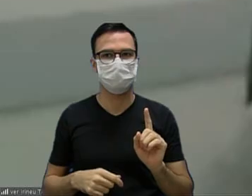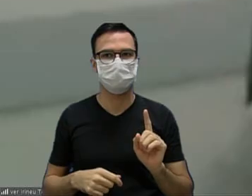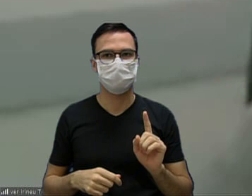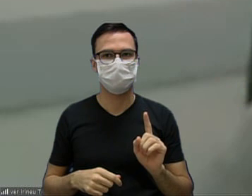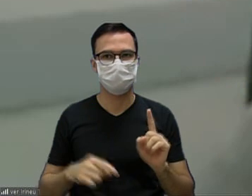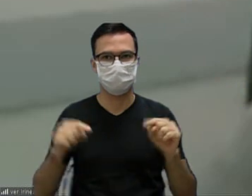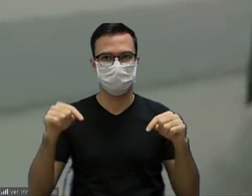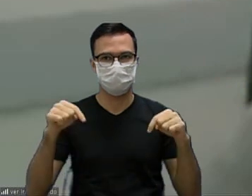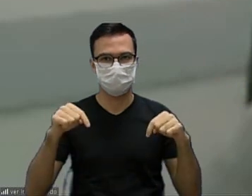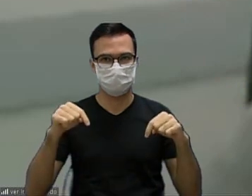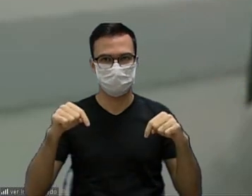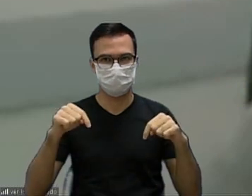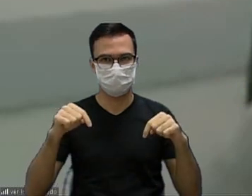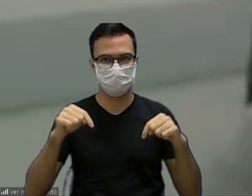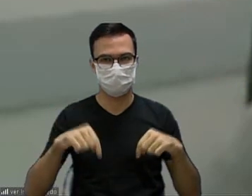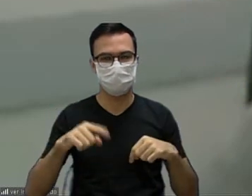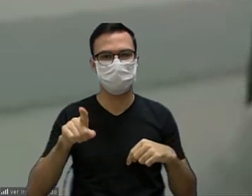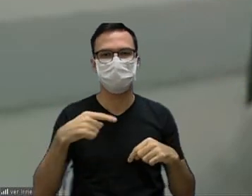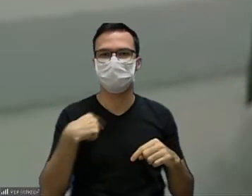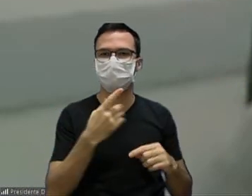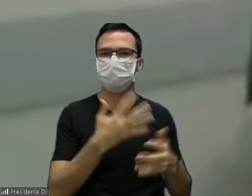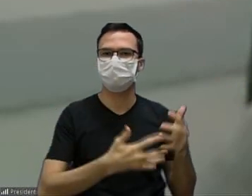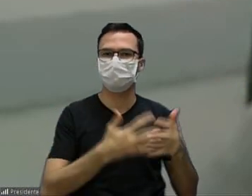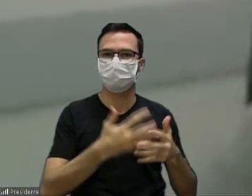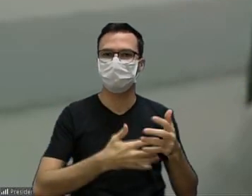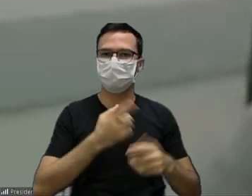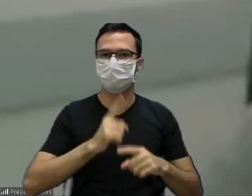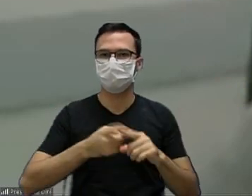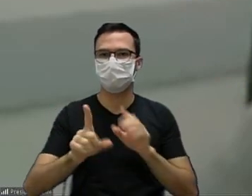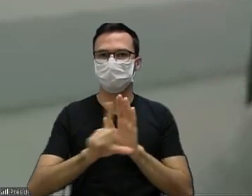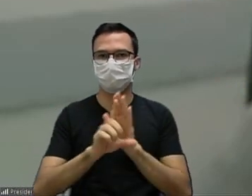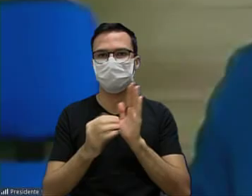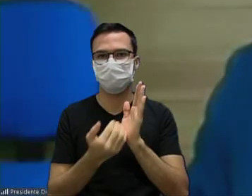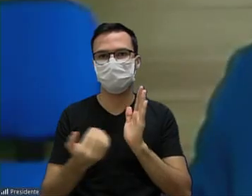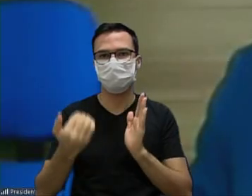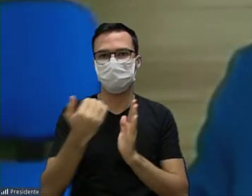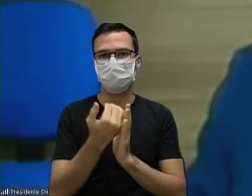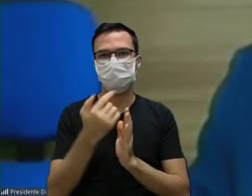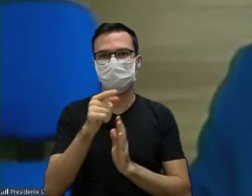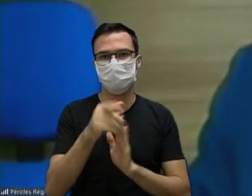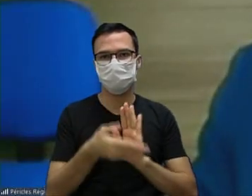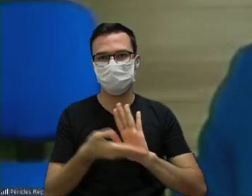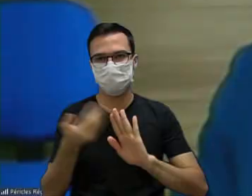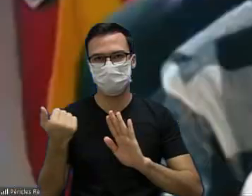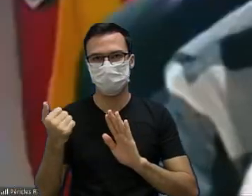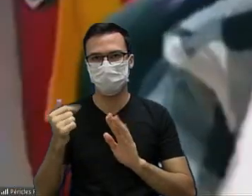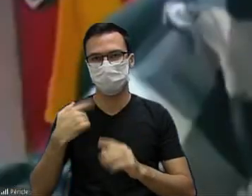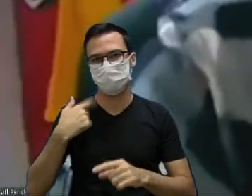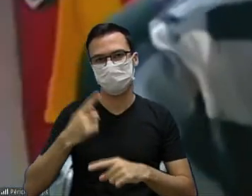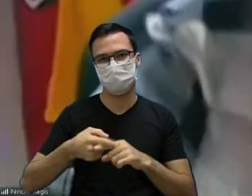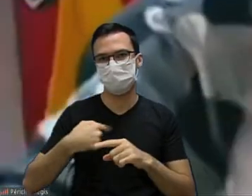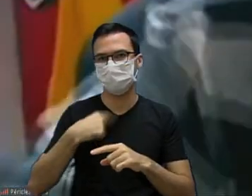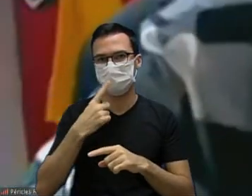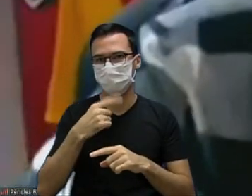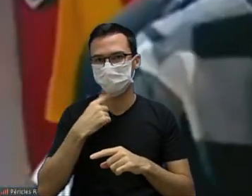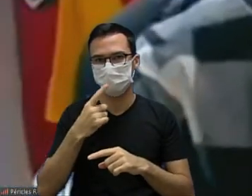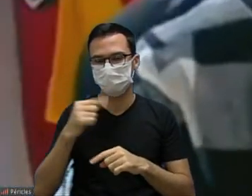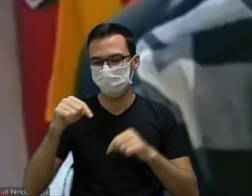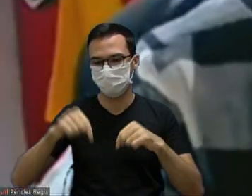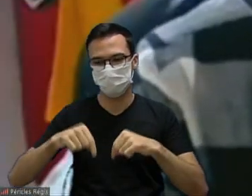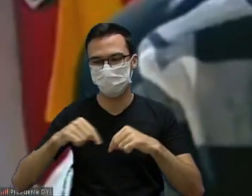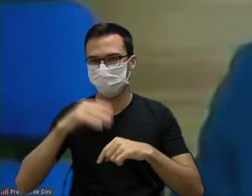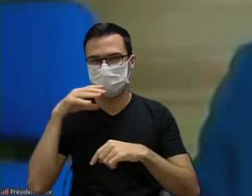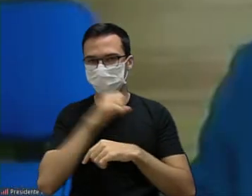mas fica prejudicado pela apresentação da emenda vamos pedir a retirada dele então que aí eu não consigo fazer a emenda nesse lado